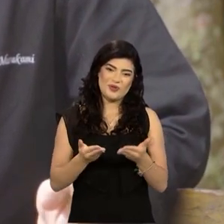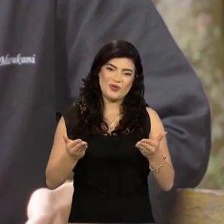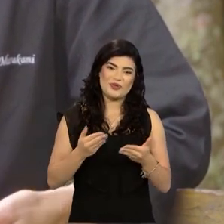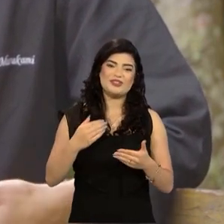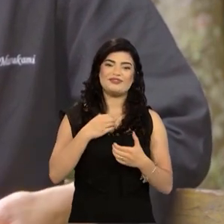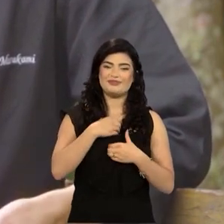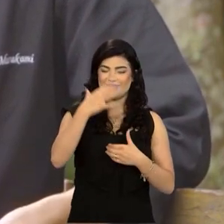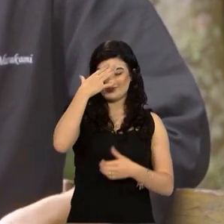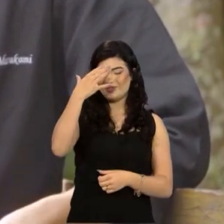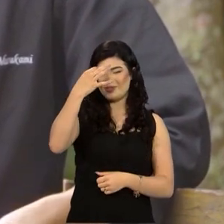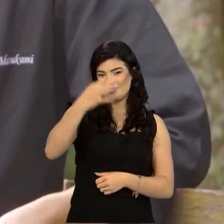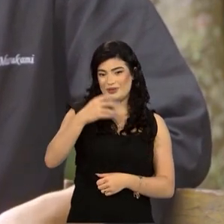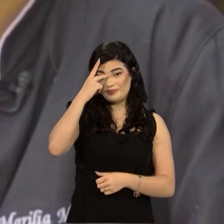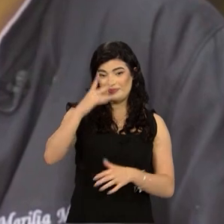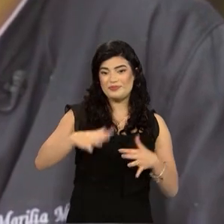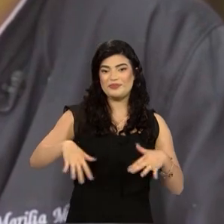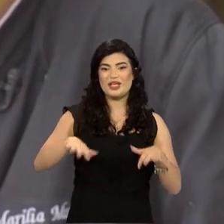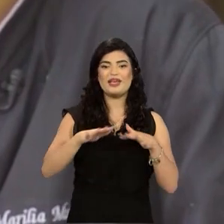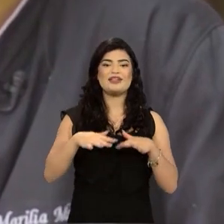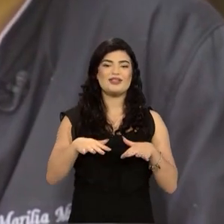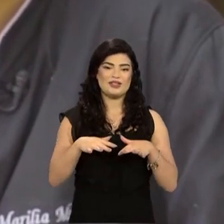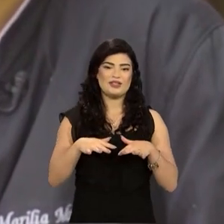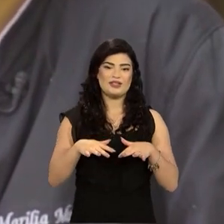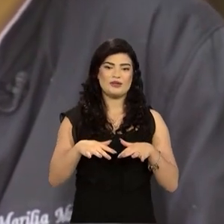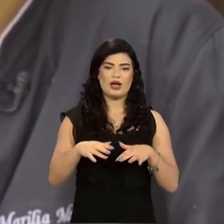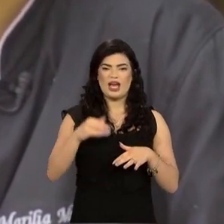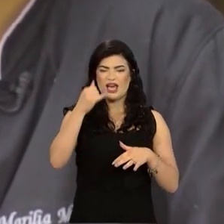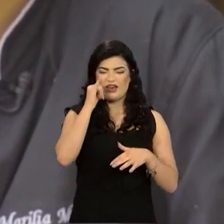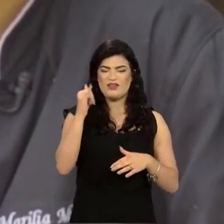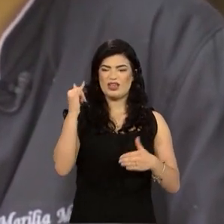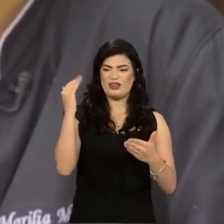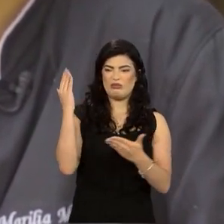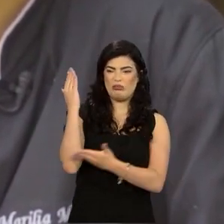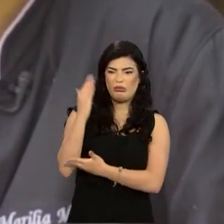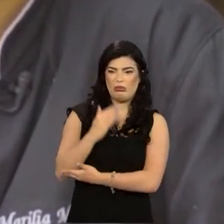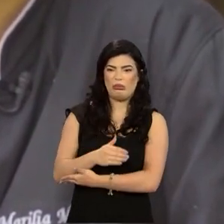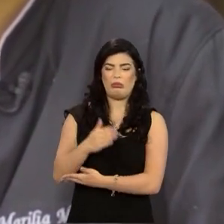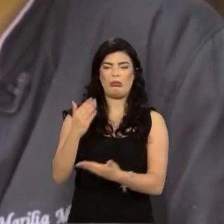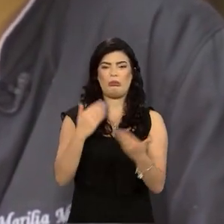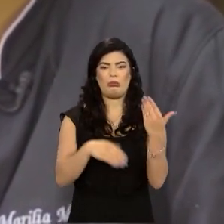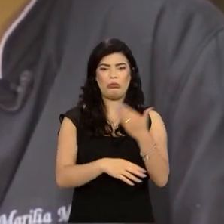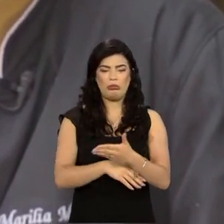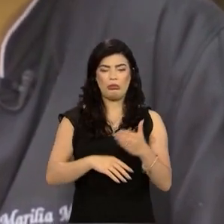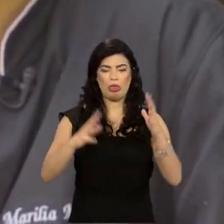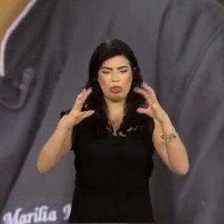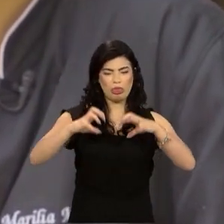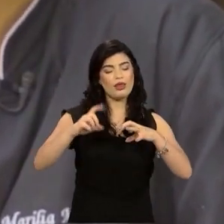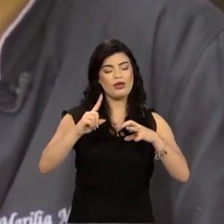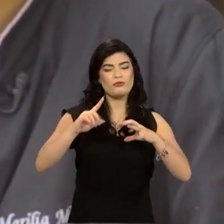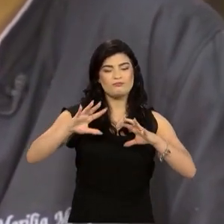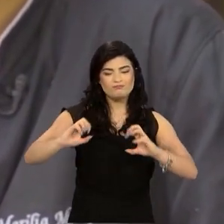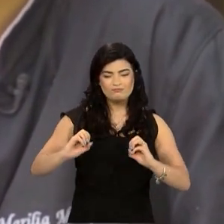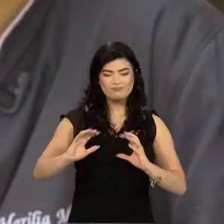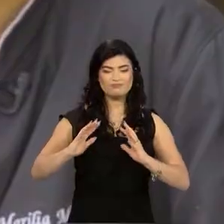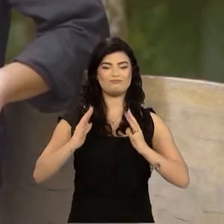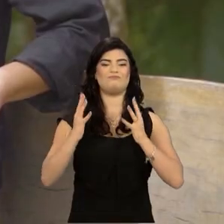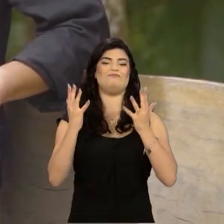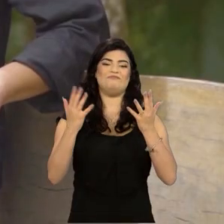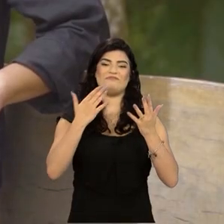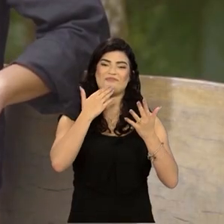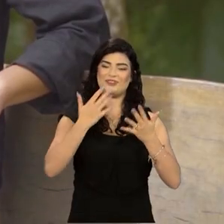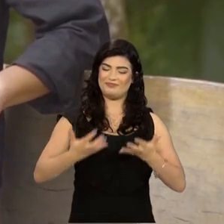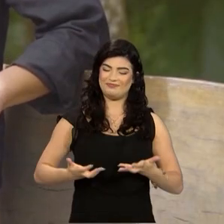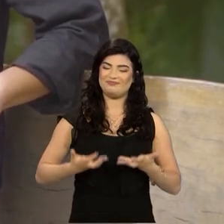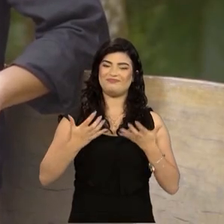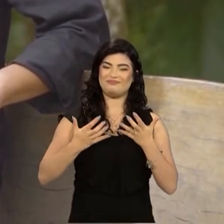conscientizando o pessoal, não desmatar mais, né? Deixar a floresta de pé e a riqueza que a gente tem, né? A